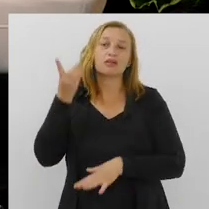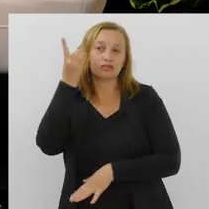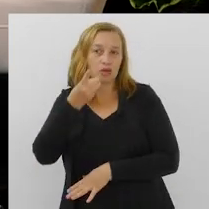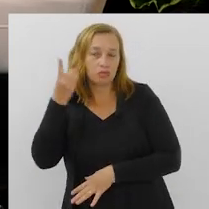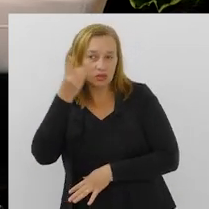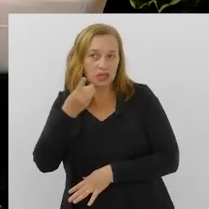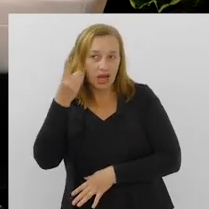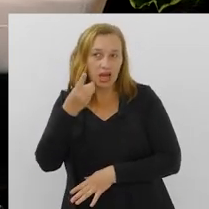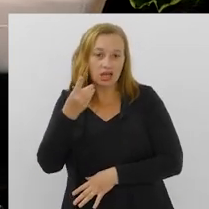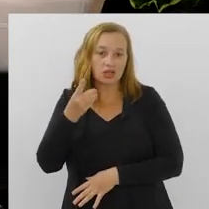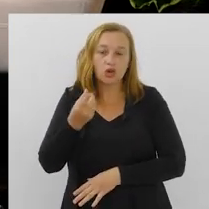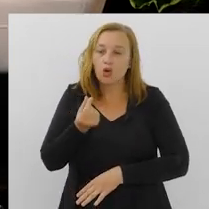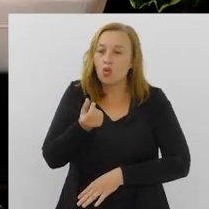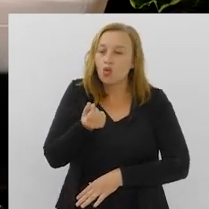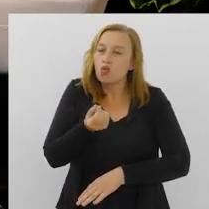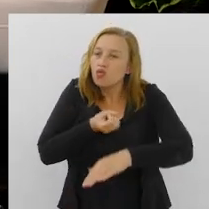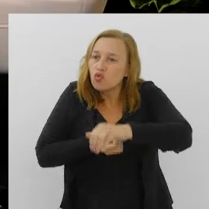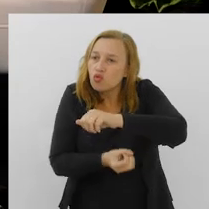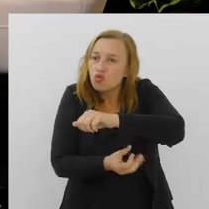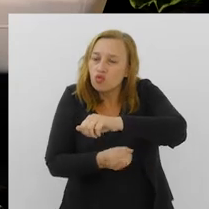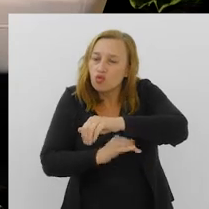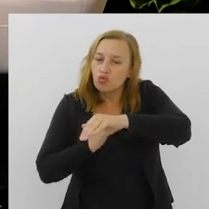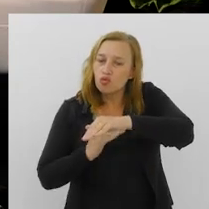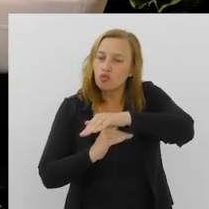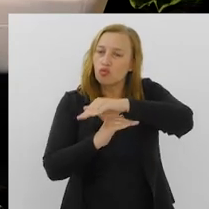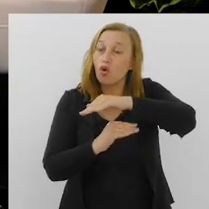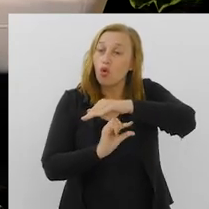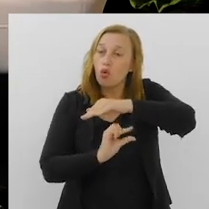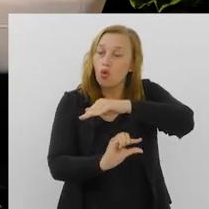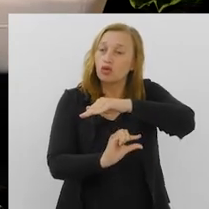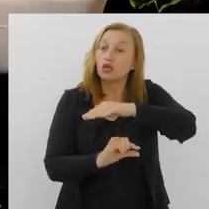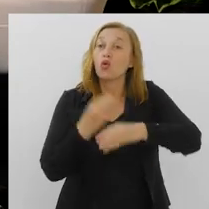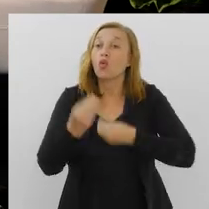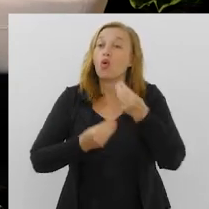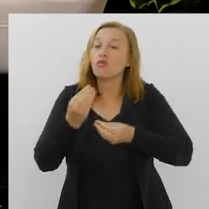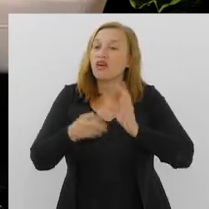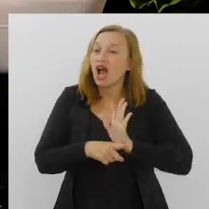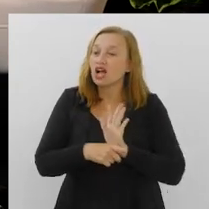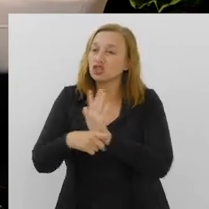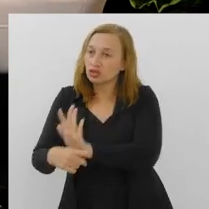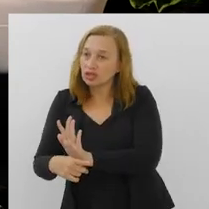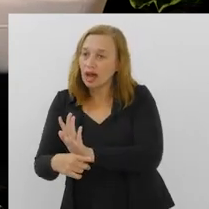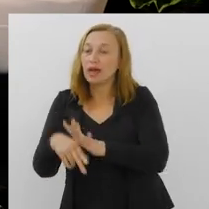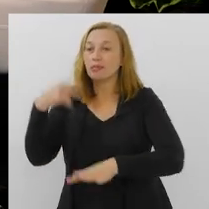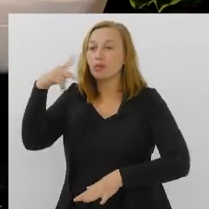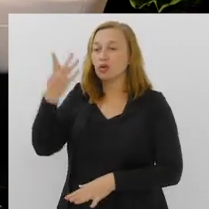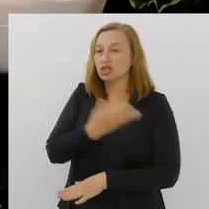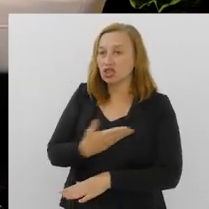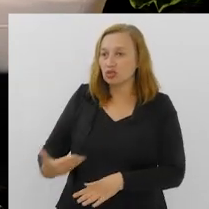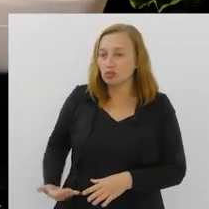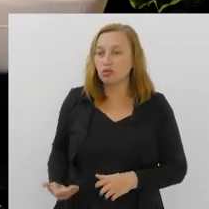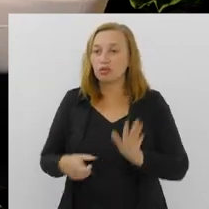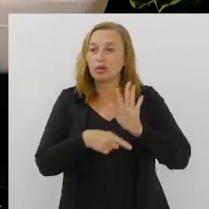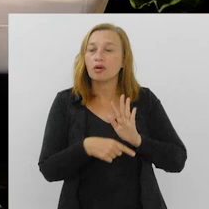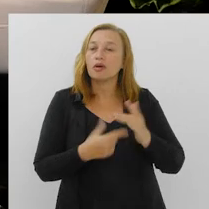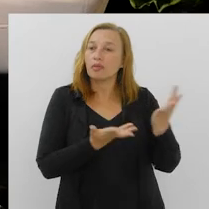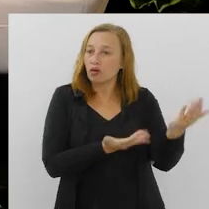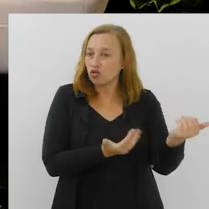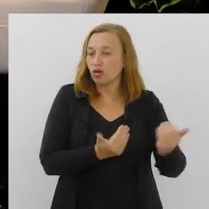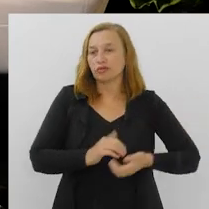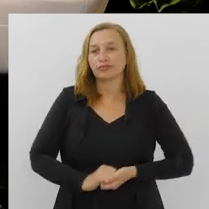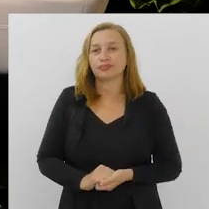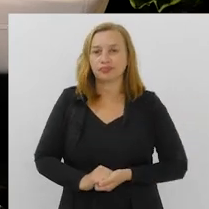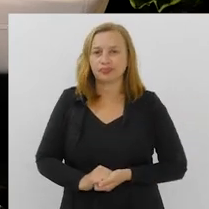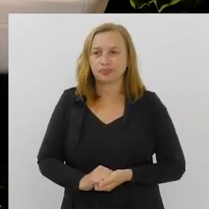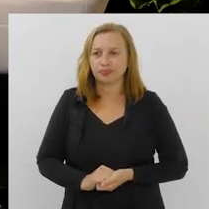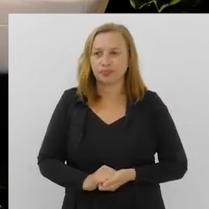parlamentar, o fundo, como ele pode colaborar no fomento de políticas afirmativas para a juventude.